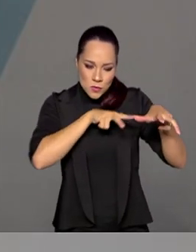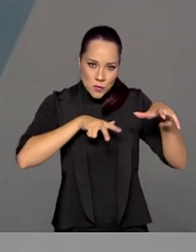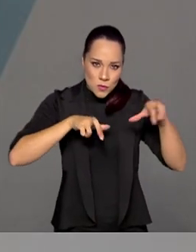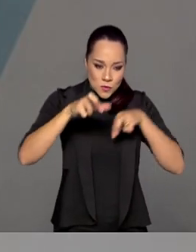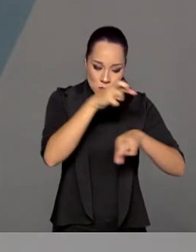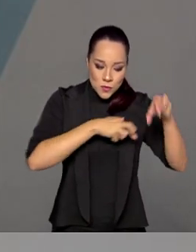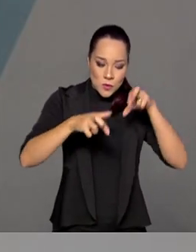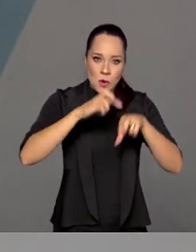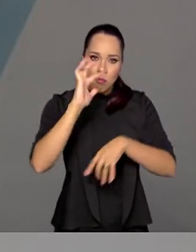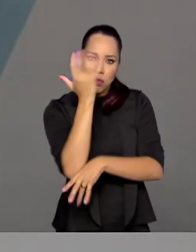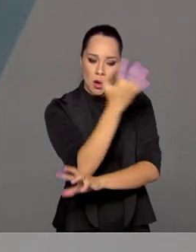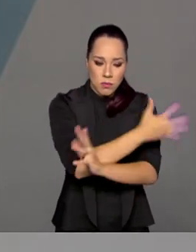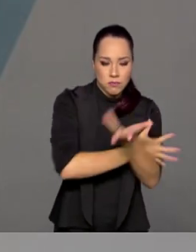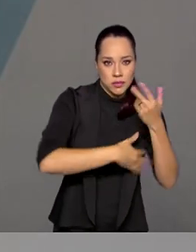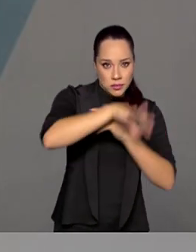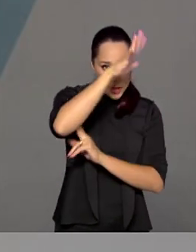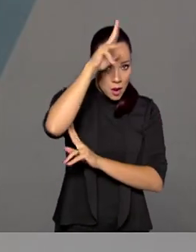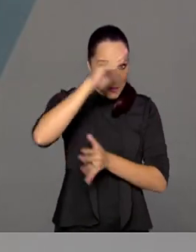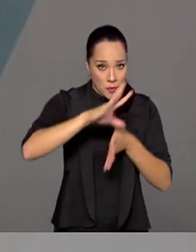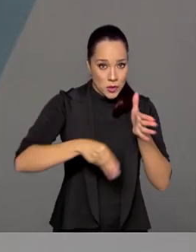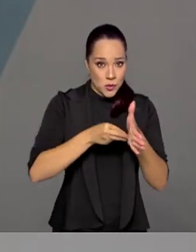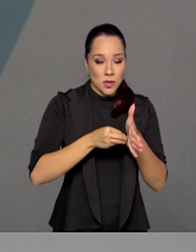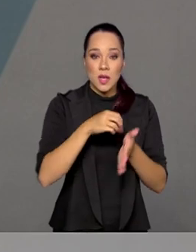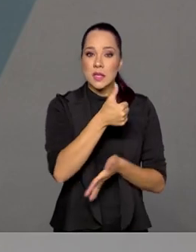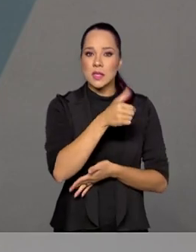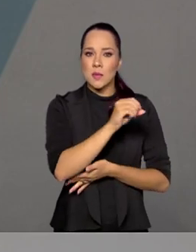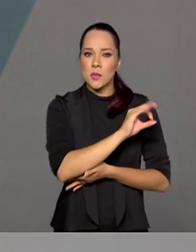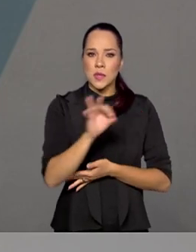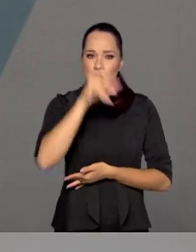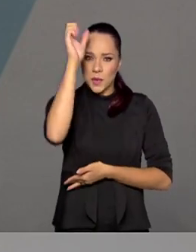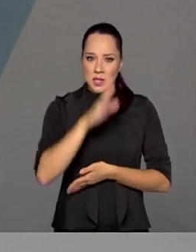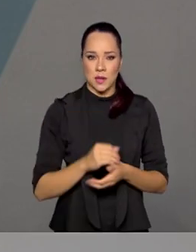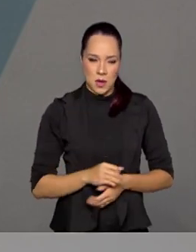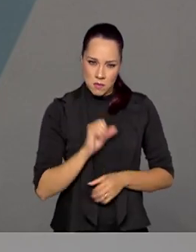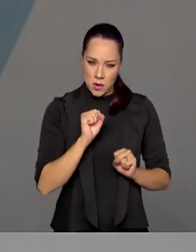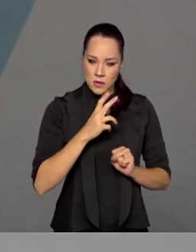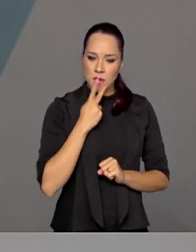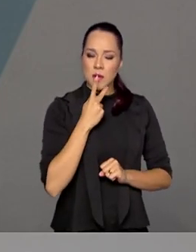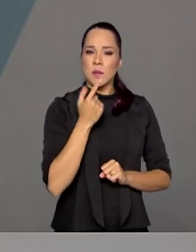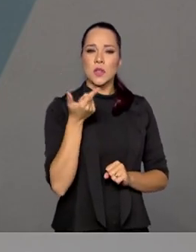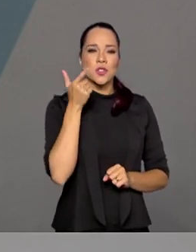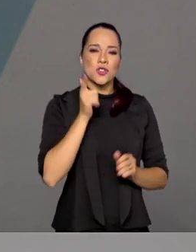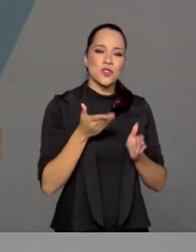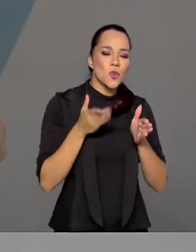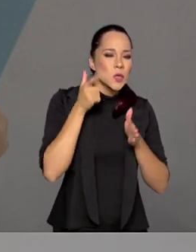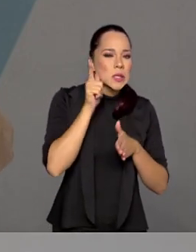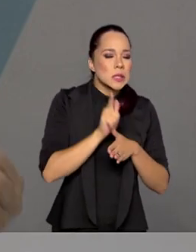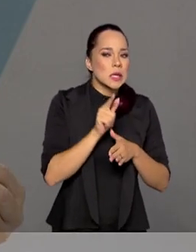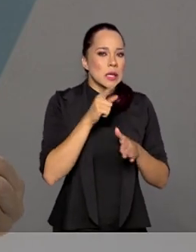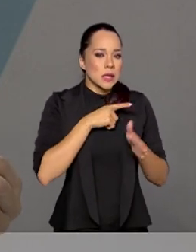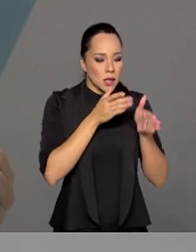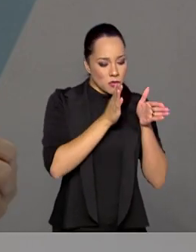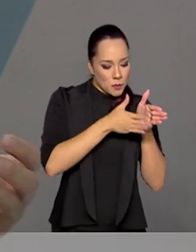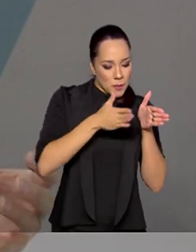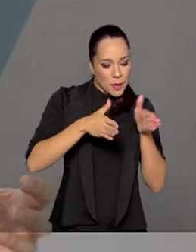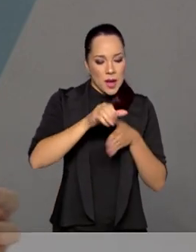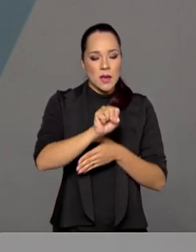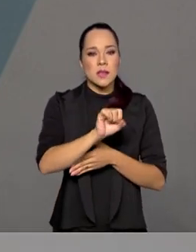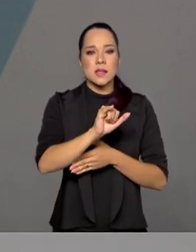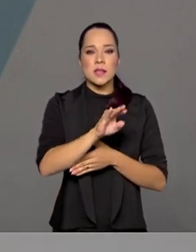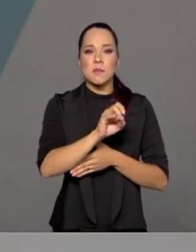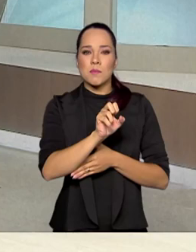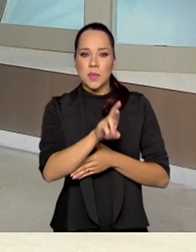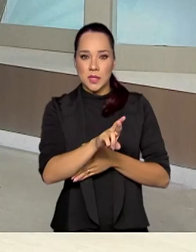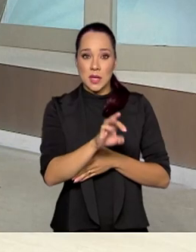Amazônia. E ele é 100% brasileiro. A gente pode dizer que para chegar na Amazônia 1, a gente passou pelo Cibers, que é